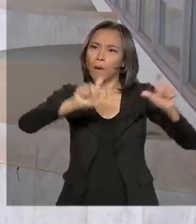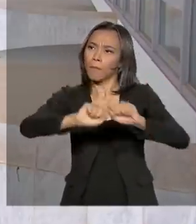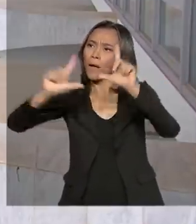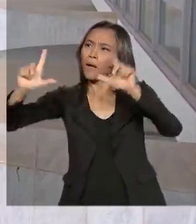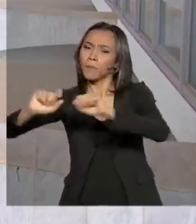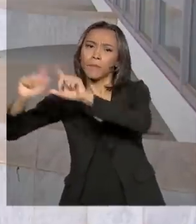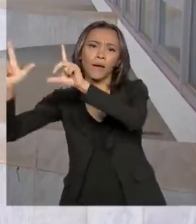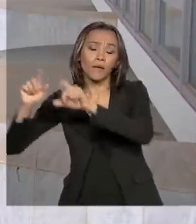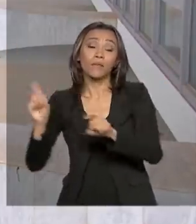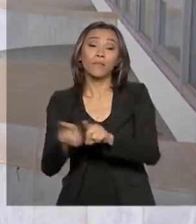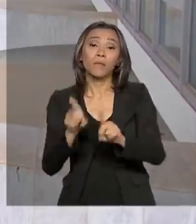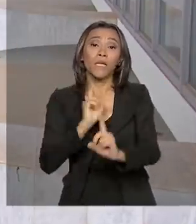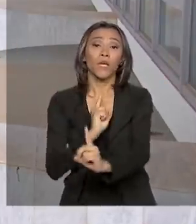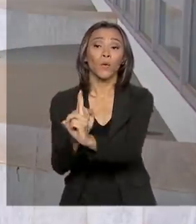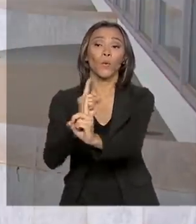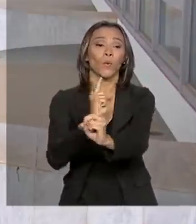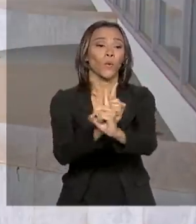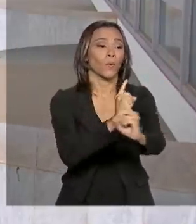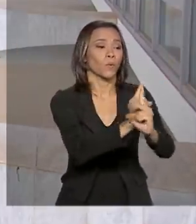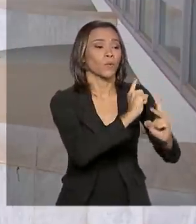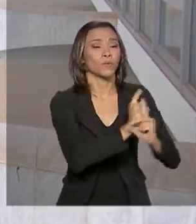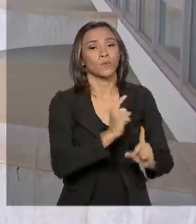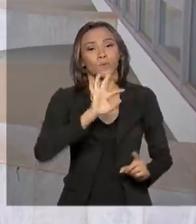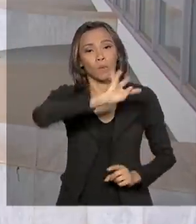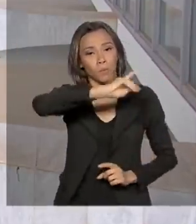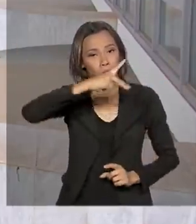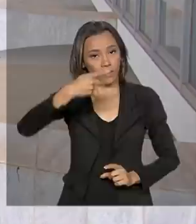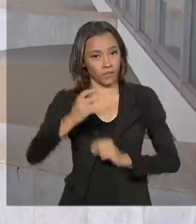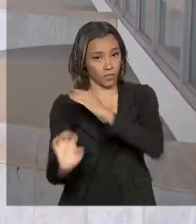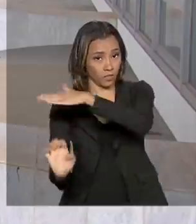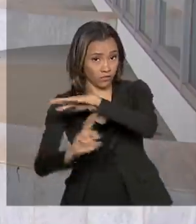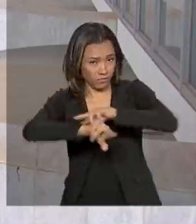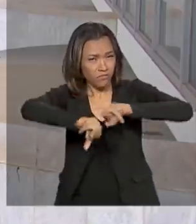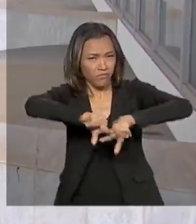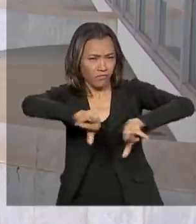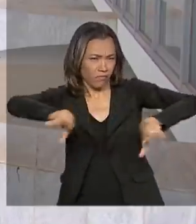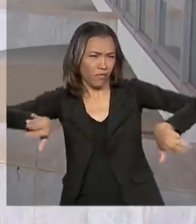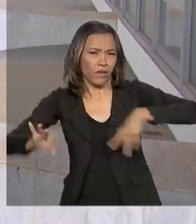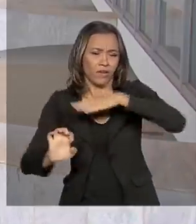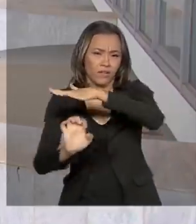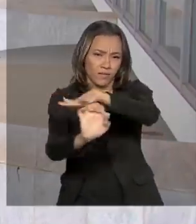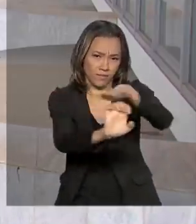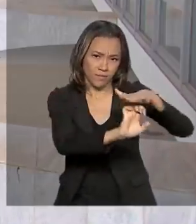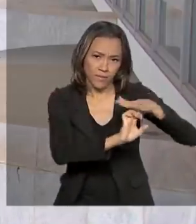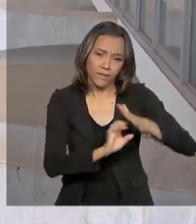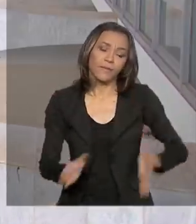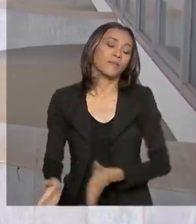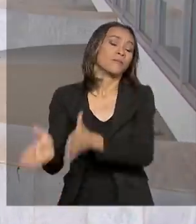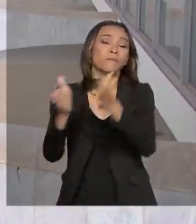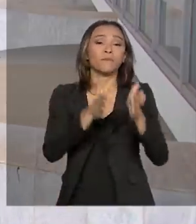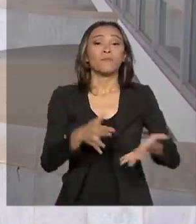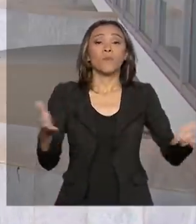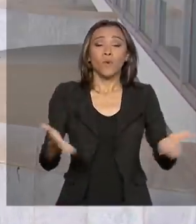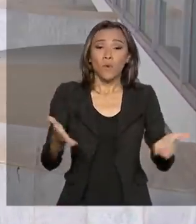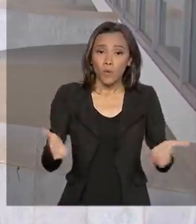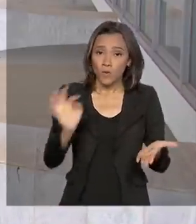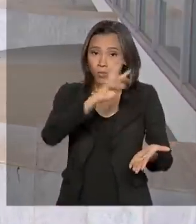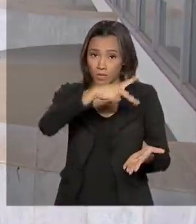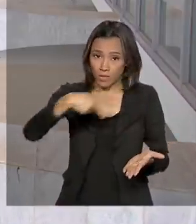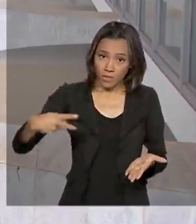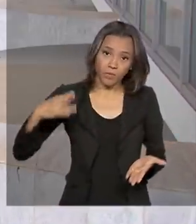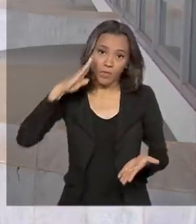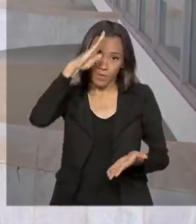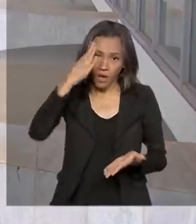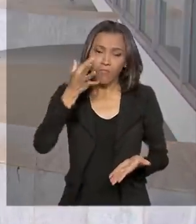de encontros com presidentes de multinacionais. E hoje o presidente Jair Bolsonaro está no Rio de Janeiro. Ele